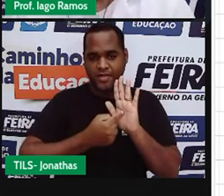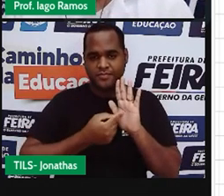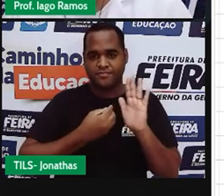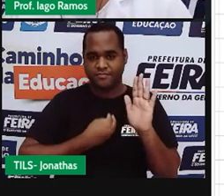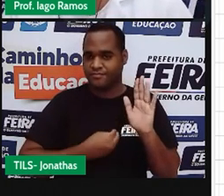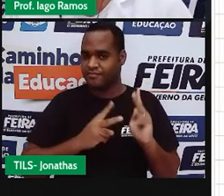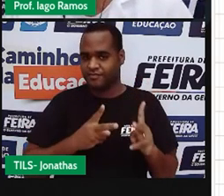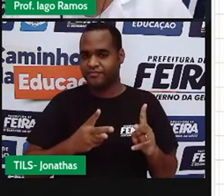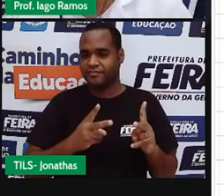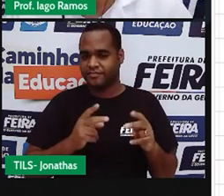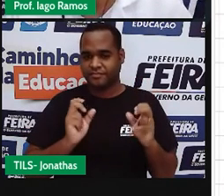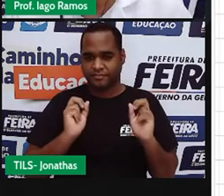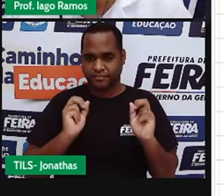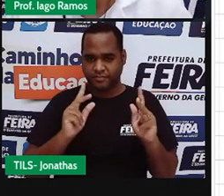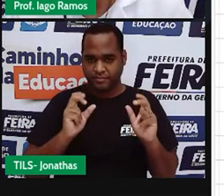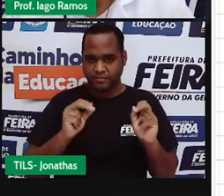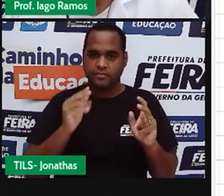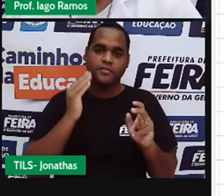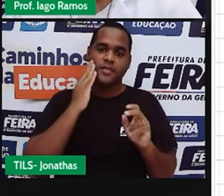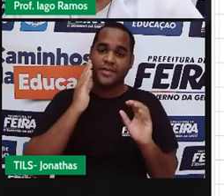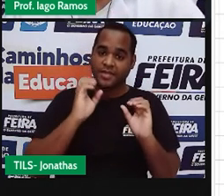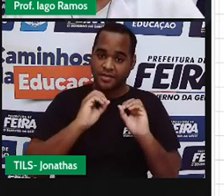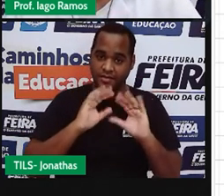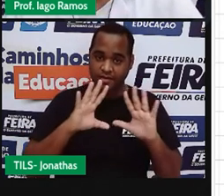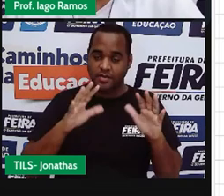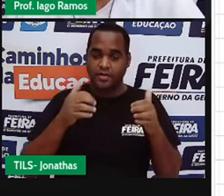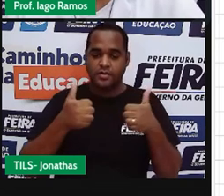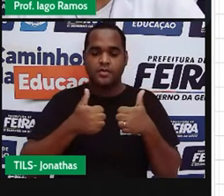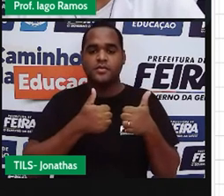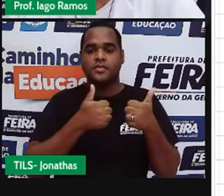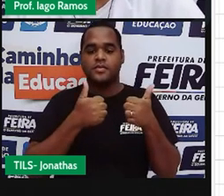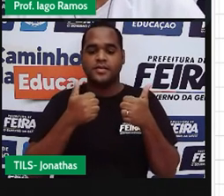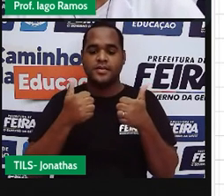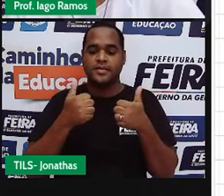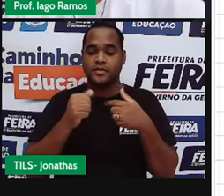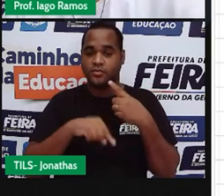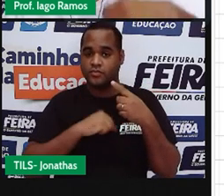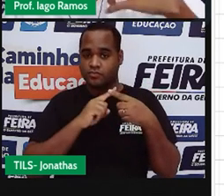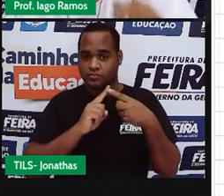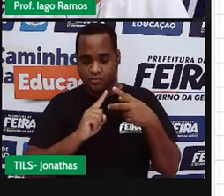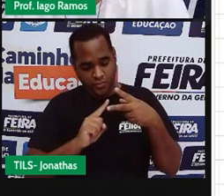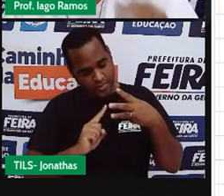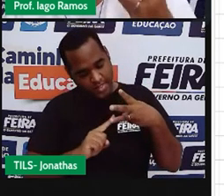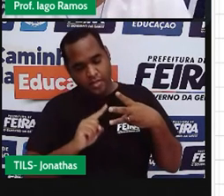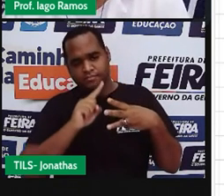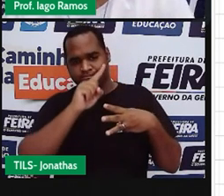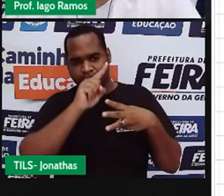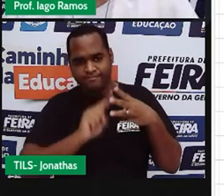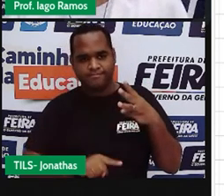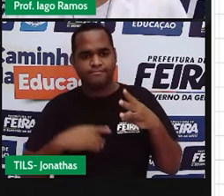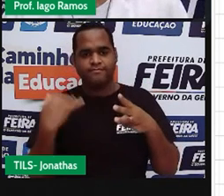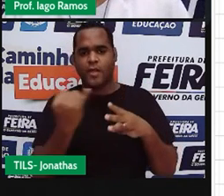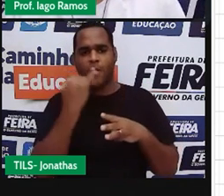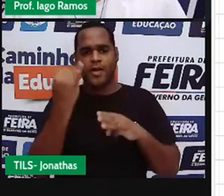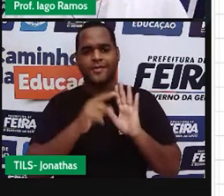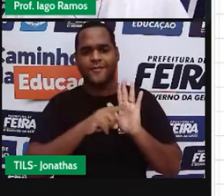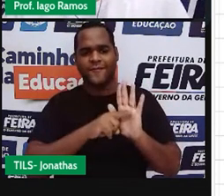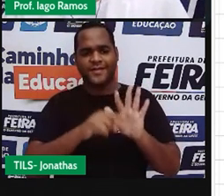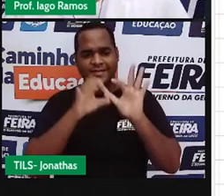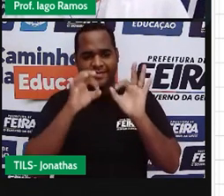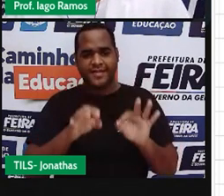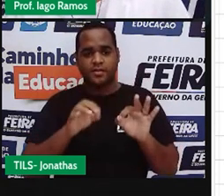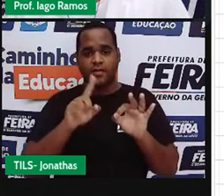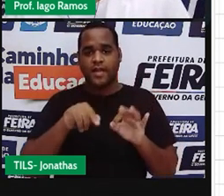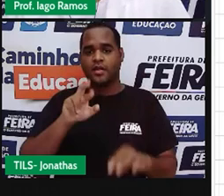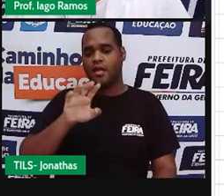Prontinho. com essas três condições a gente define o que é uma reta mediatriz.